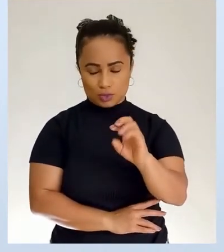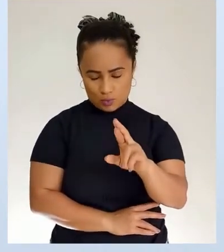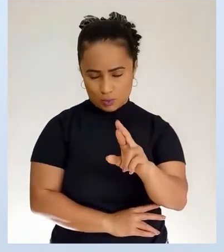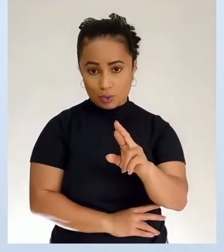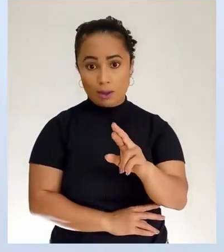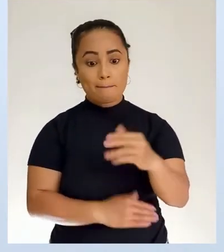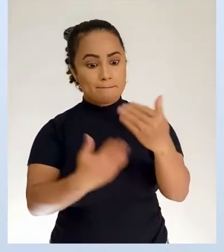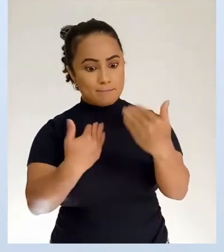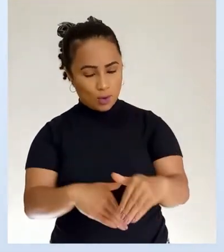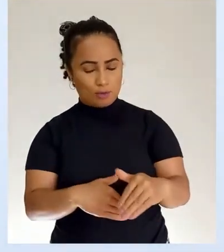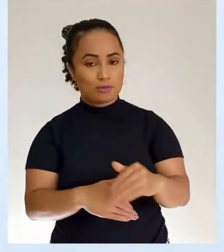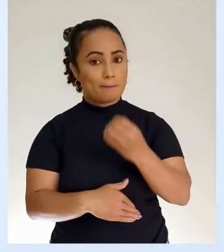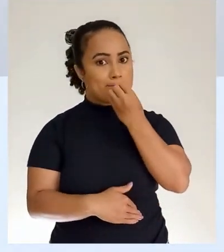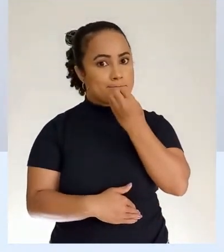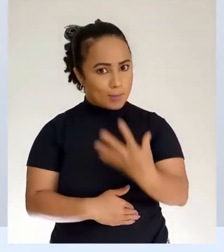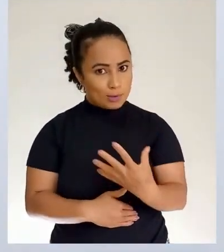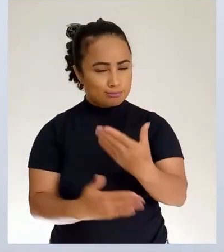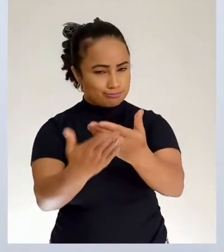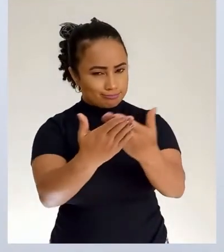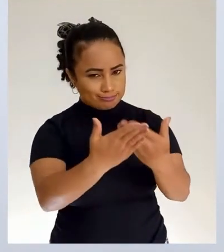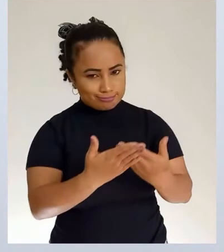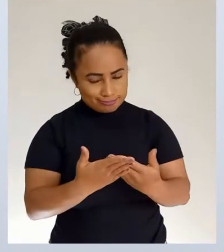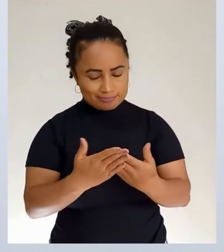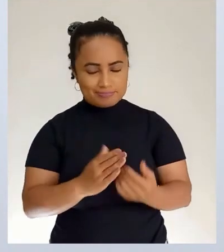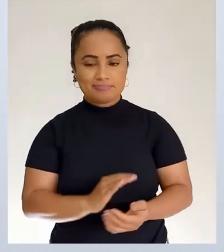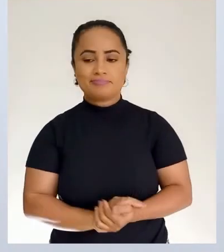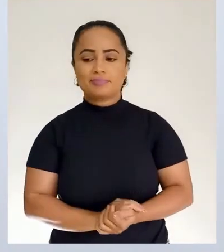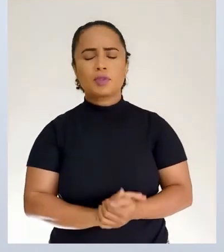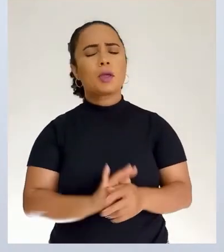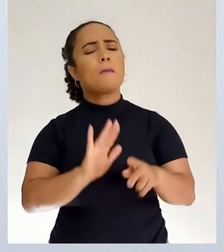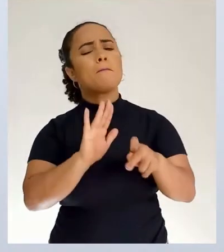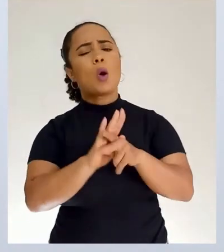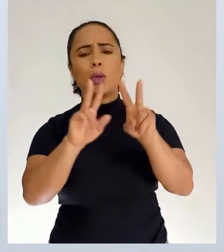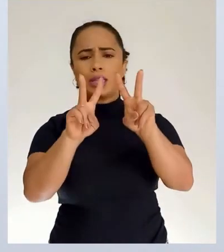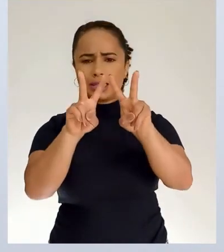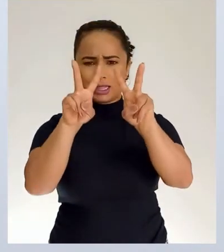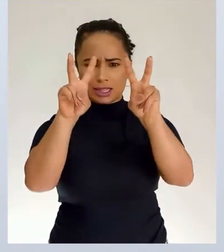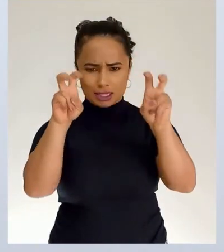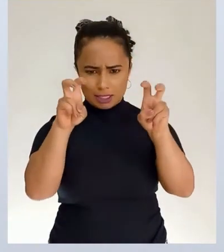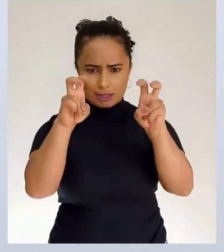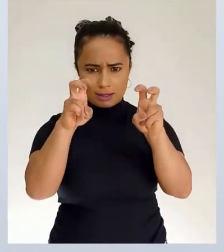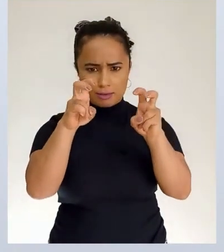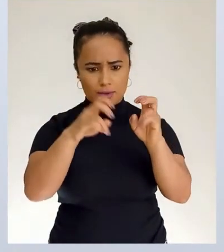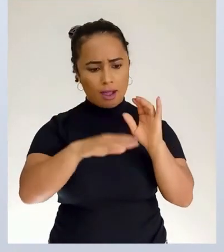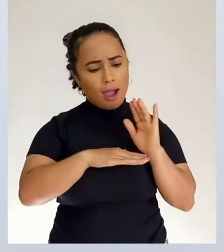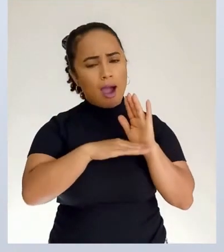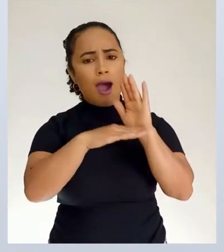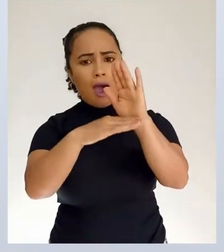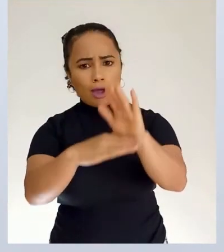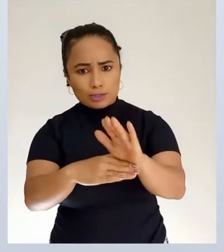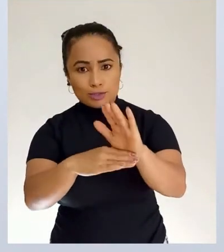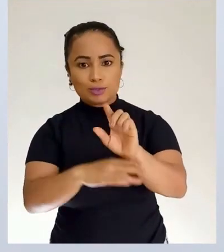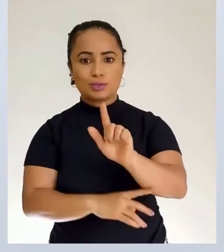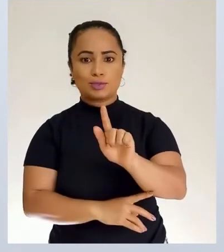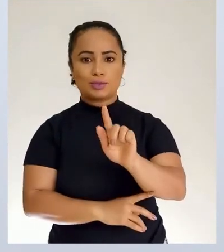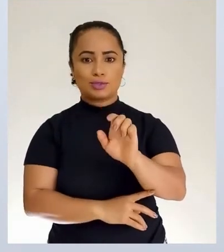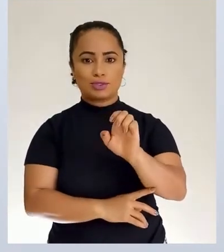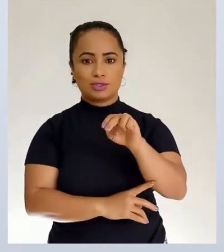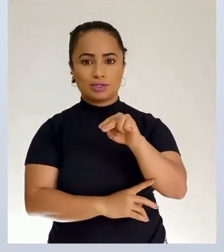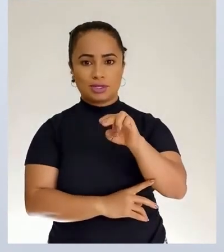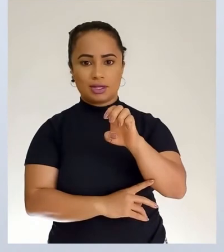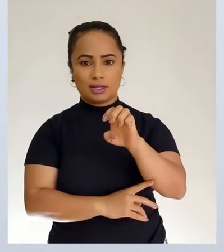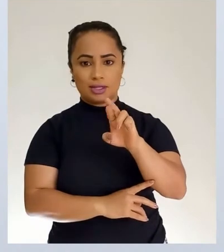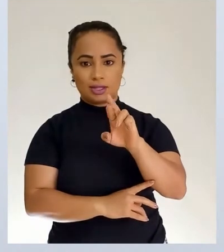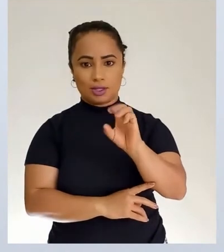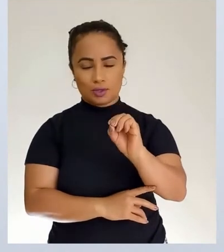estudos e ótima prova! Dentro do tópico Implicações do suporte do gênero e ou do enunciador